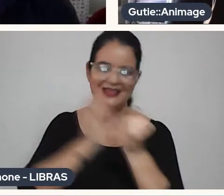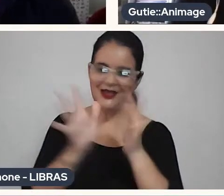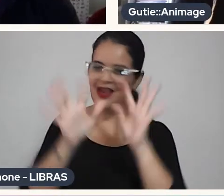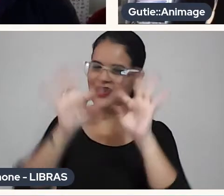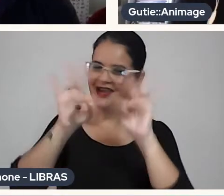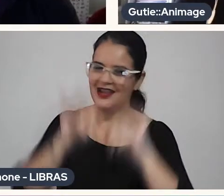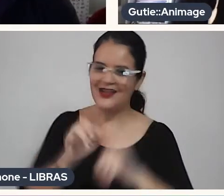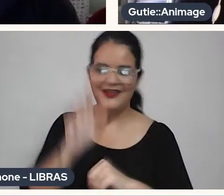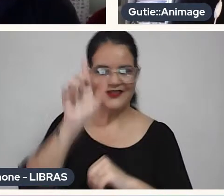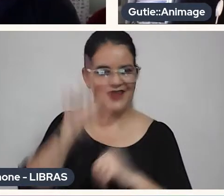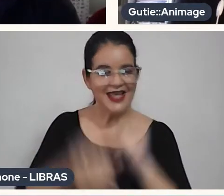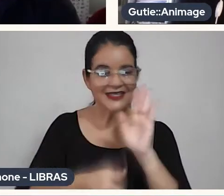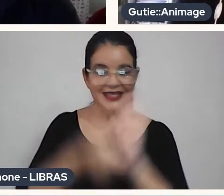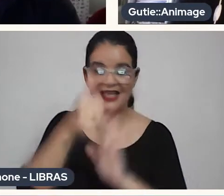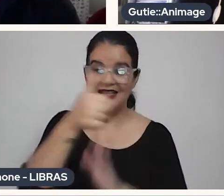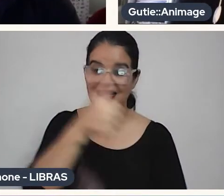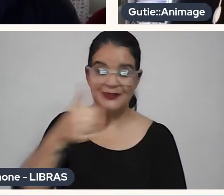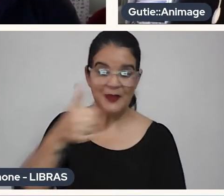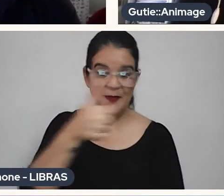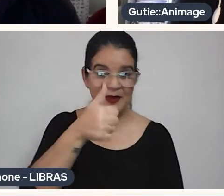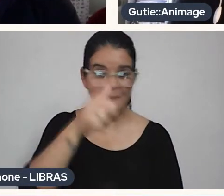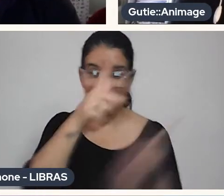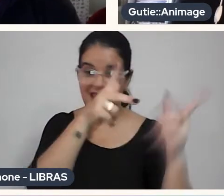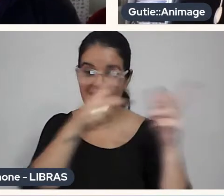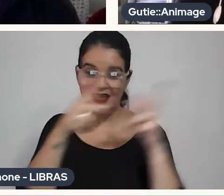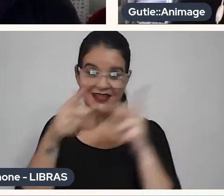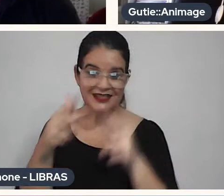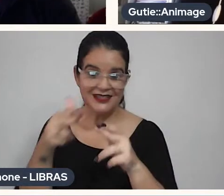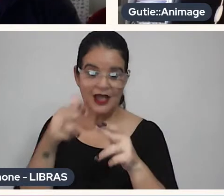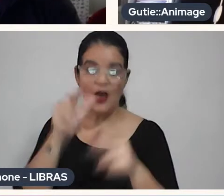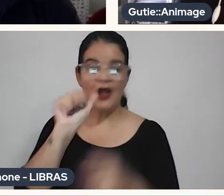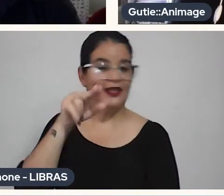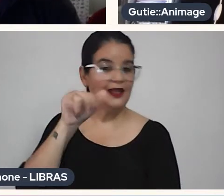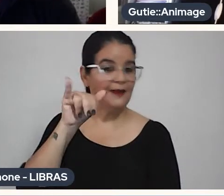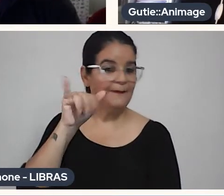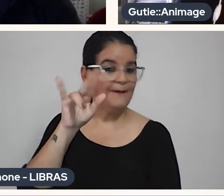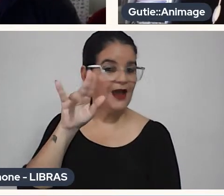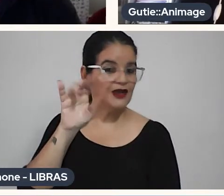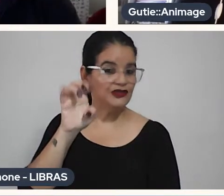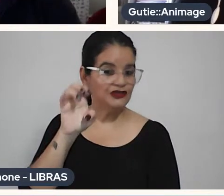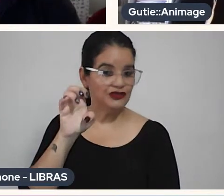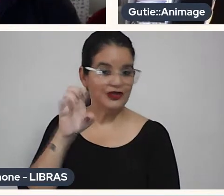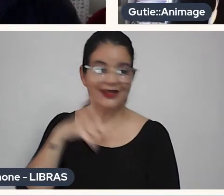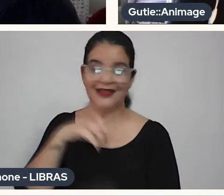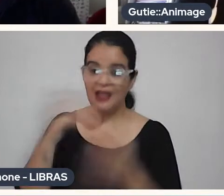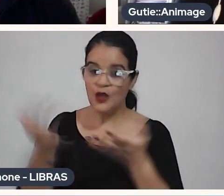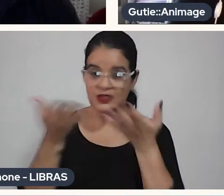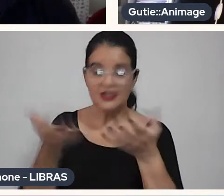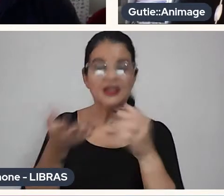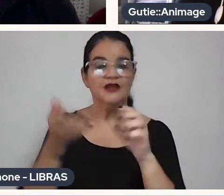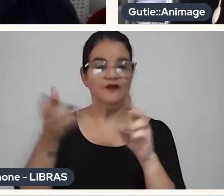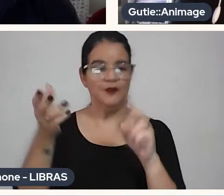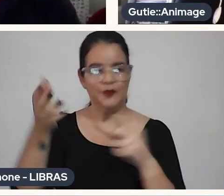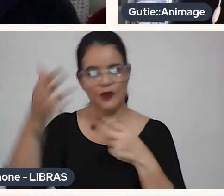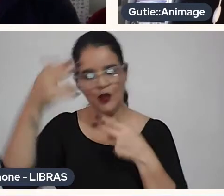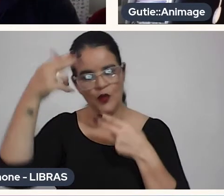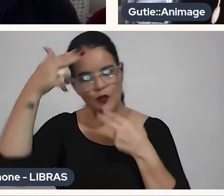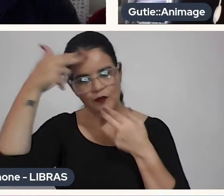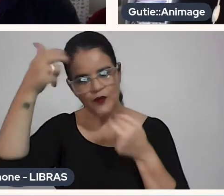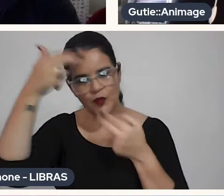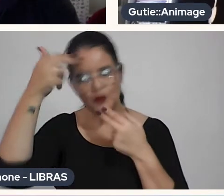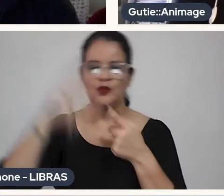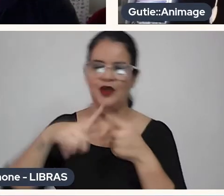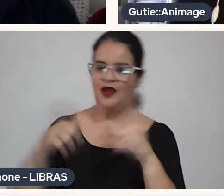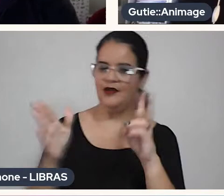essa é 11ª edição do Ano Imagem, que tem o incentivo do Fundo Cultura, via Fundap, aqui da